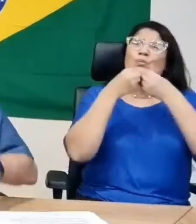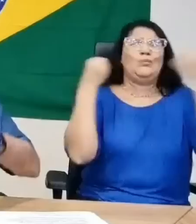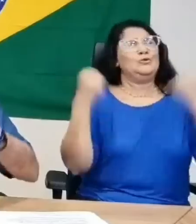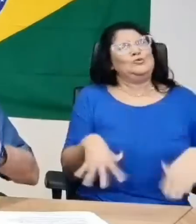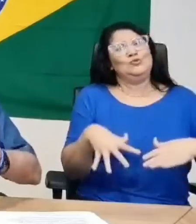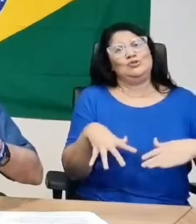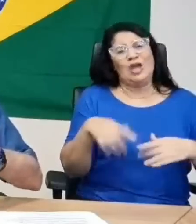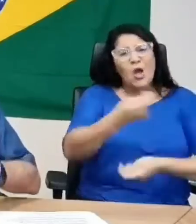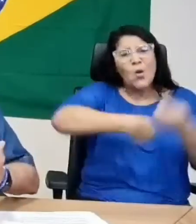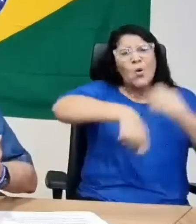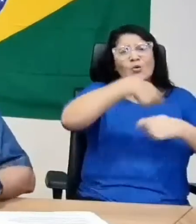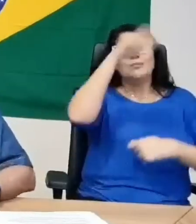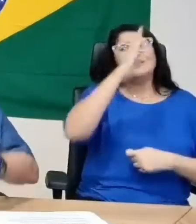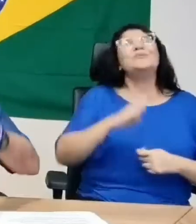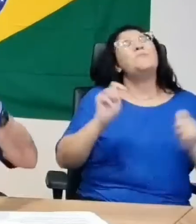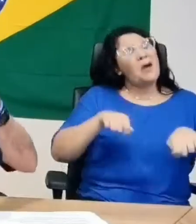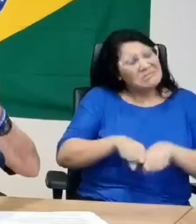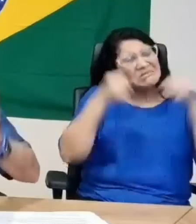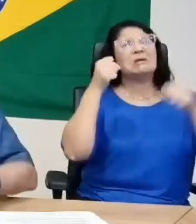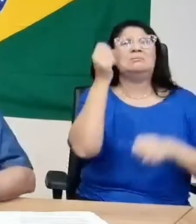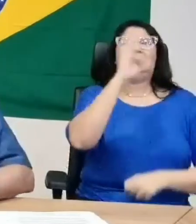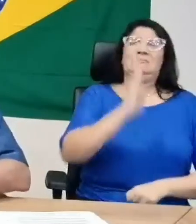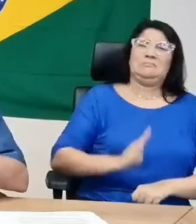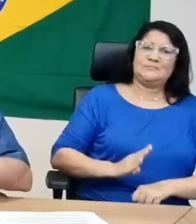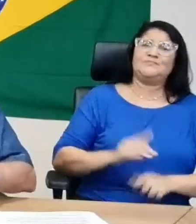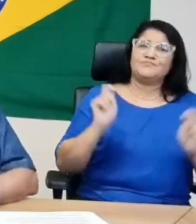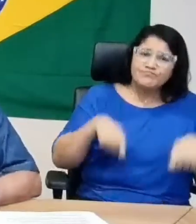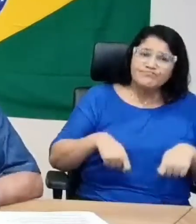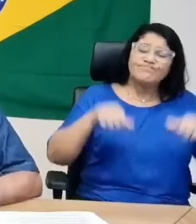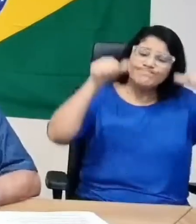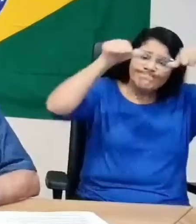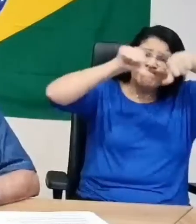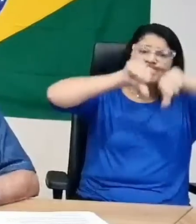economia brasileira. Pode quebrar o Brasil, pode levar o Brasil para uma situação bastante complicada.